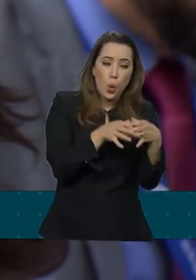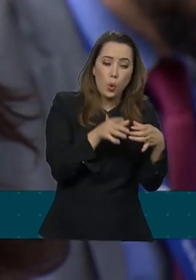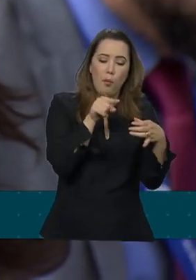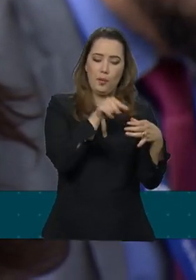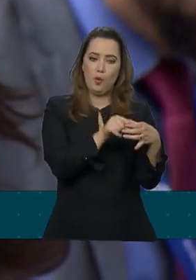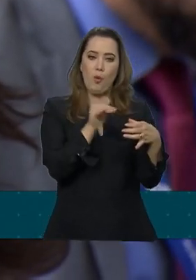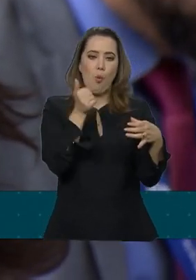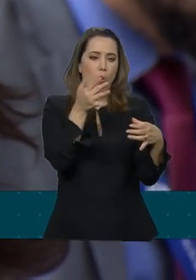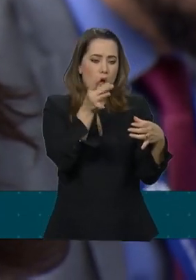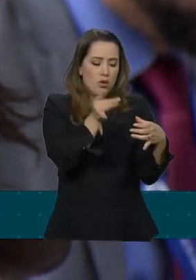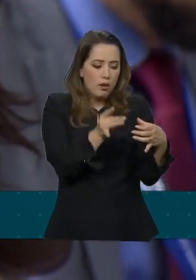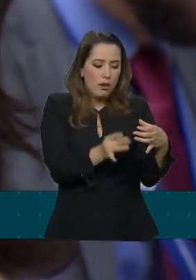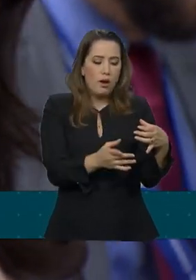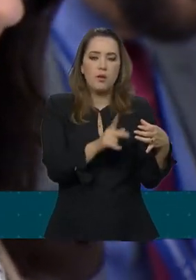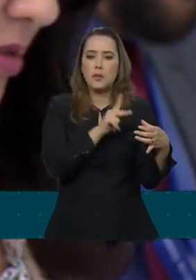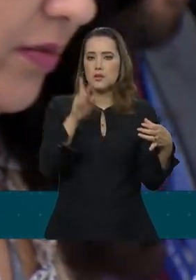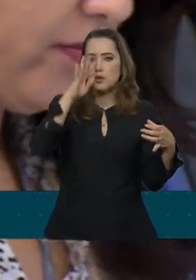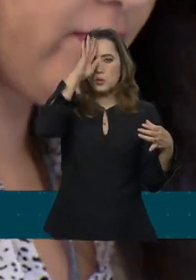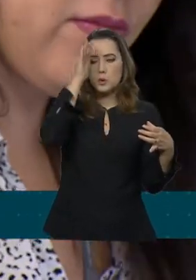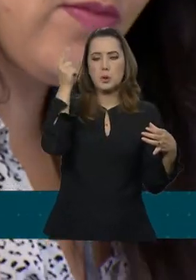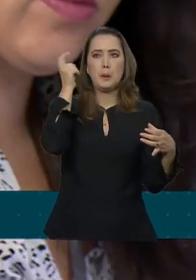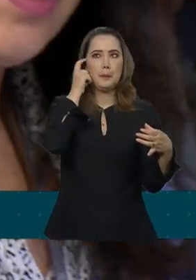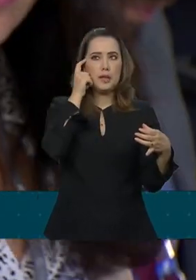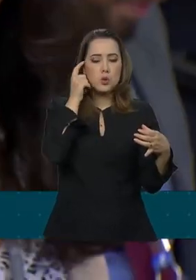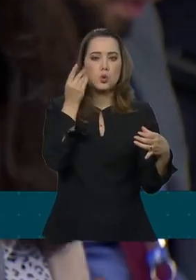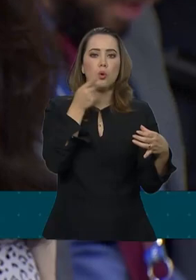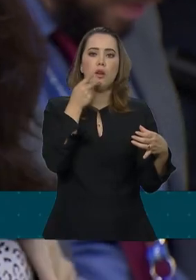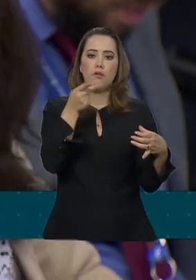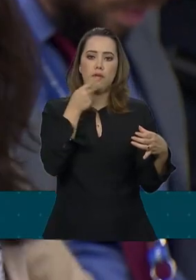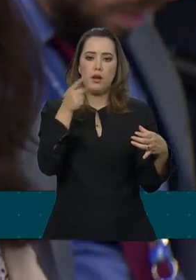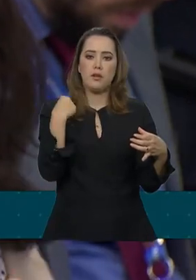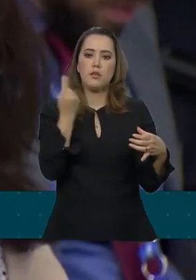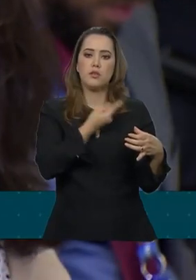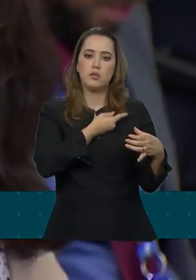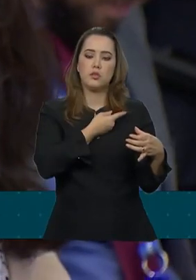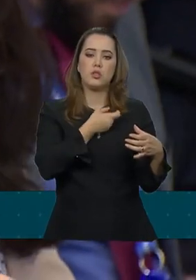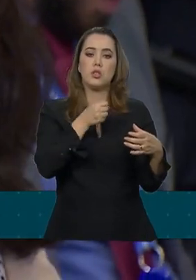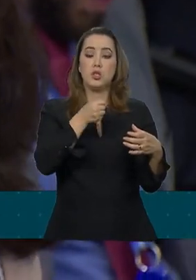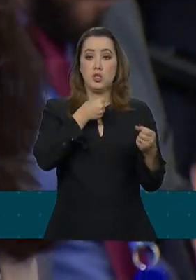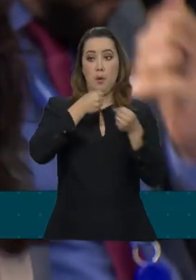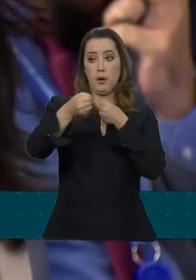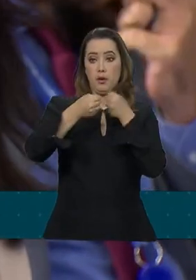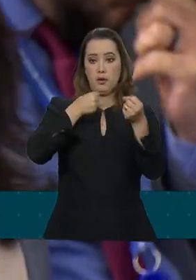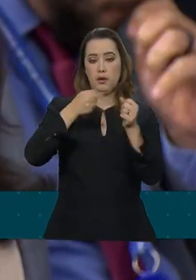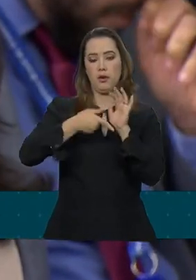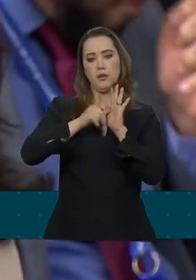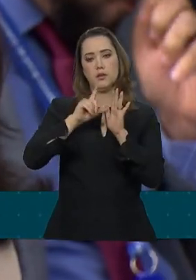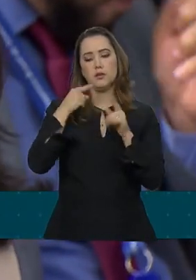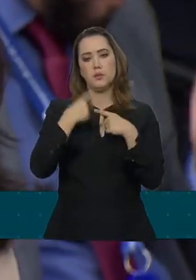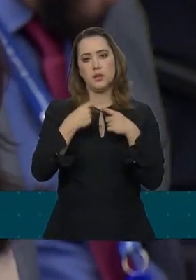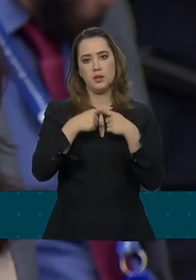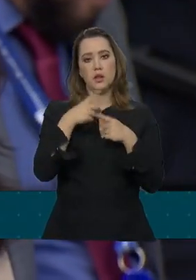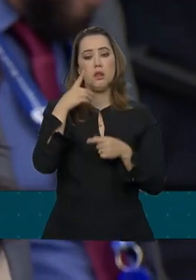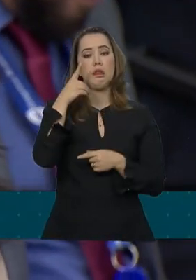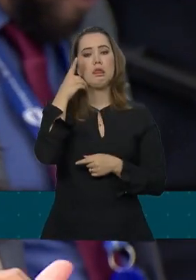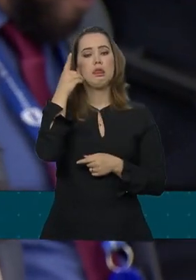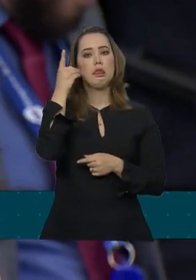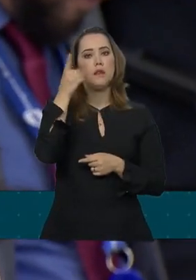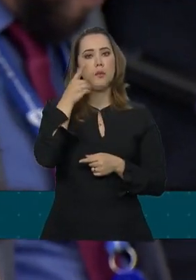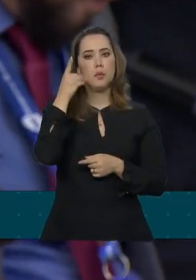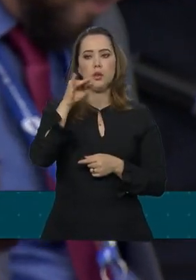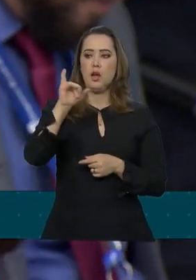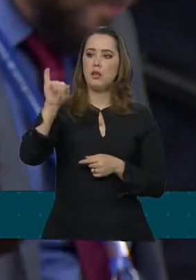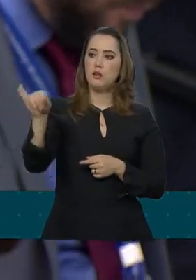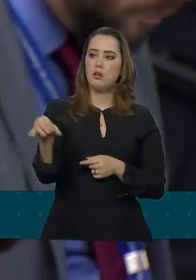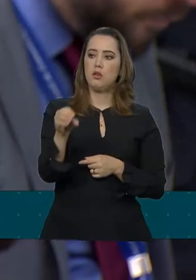direitinho que categoria o presidente se referia nessa sonora que a gente gravou com ele há pouco, é porque a deputada Joyce Hasselmann falou